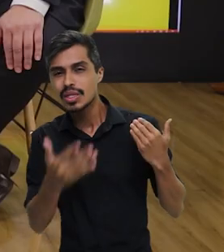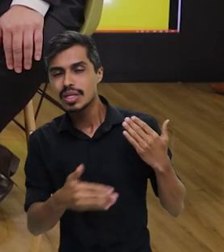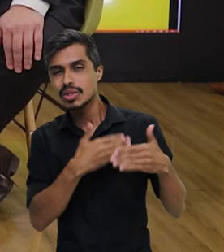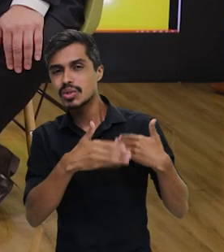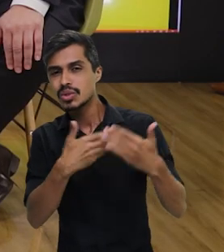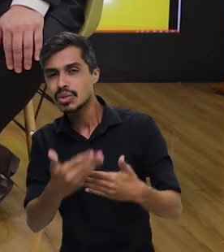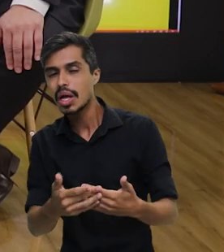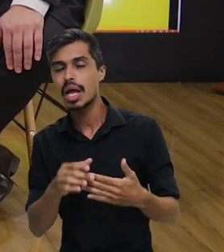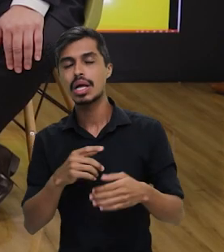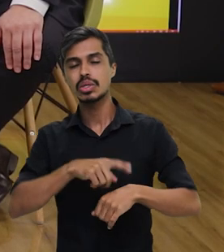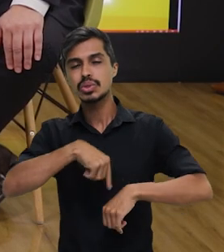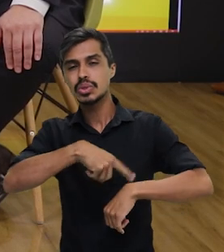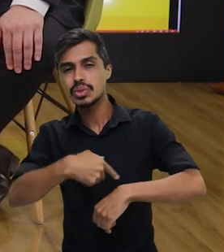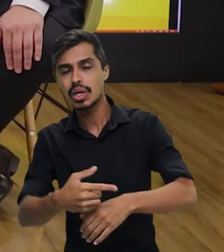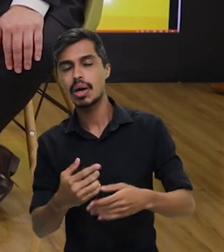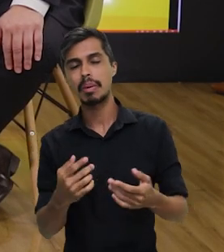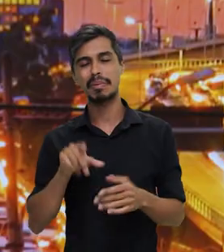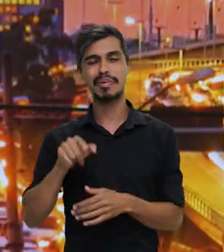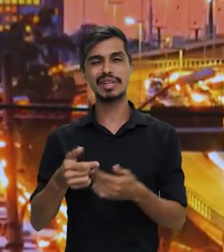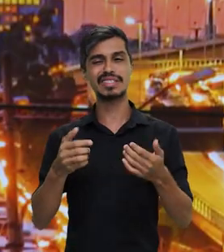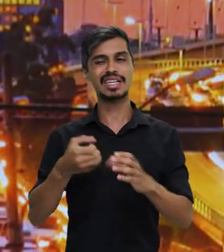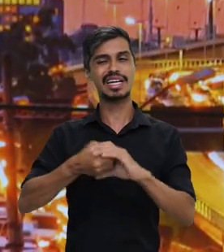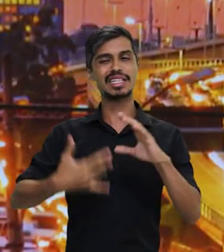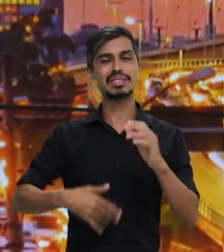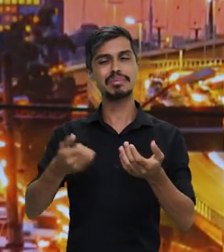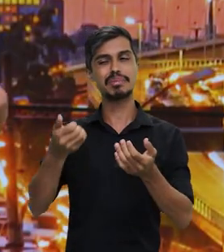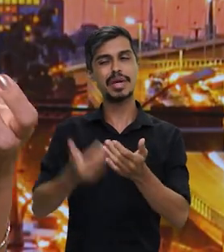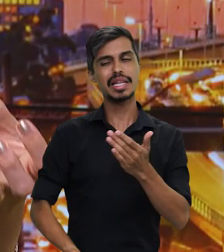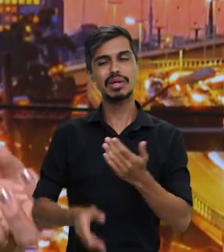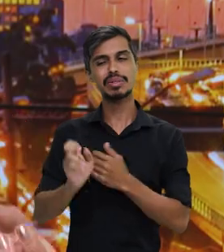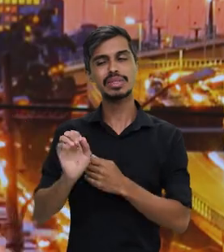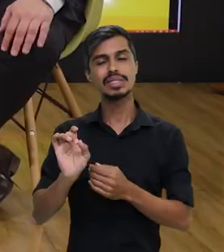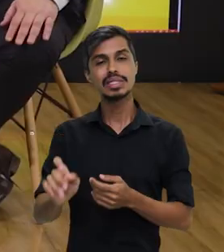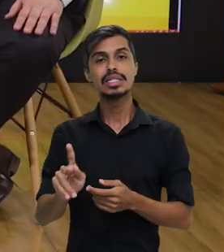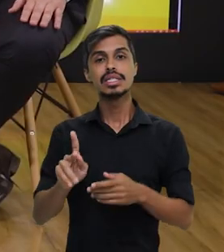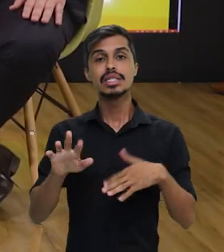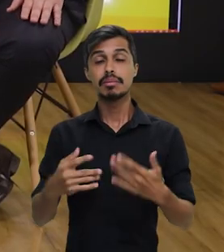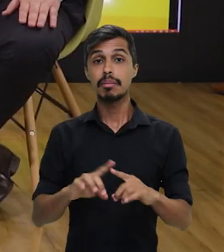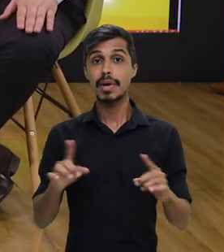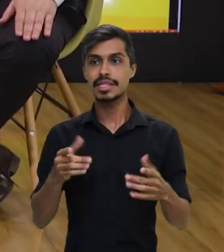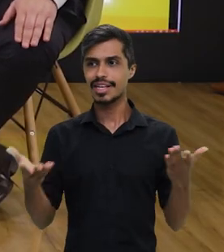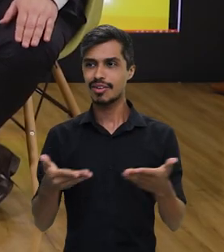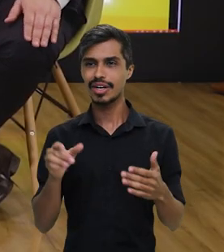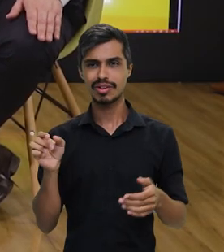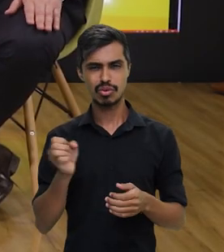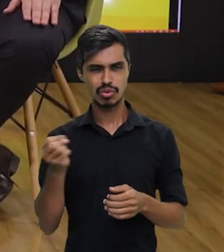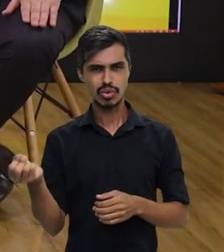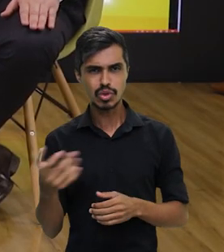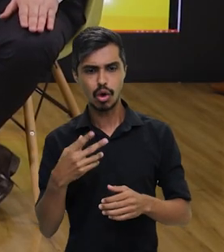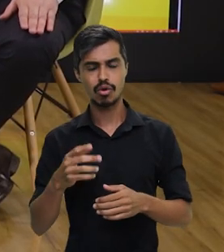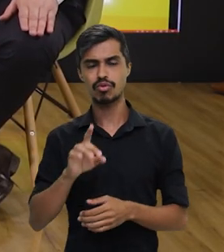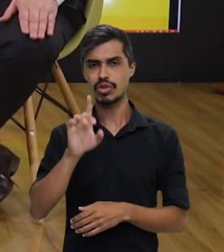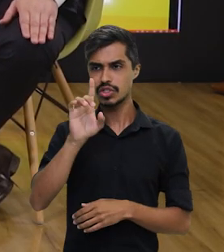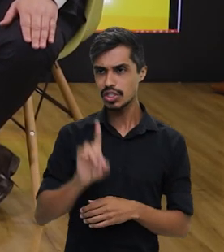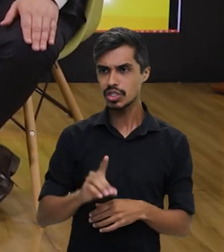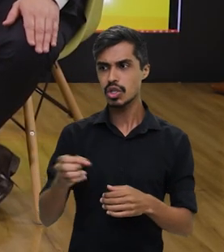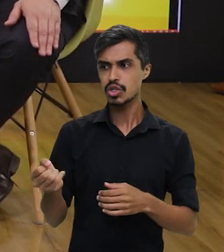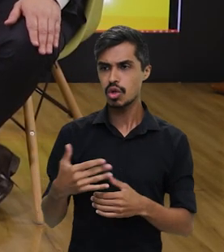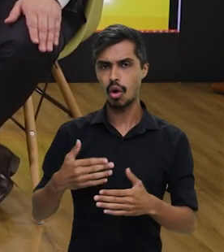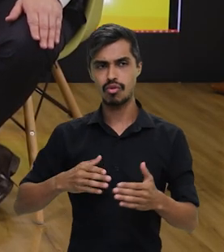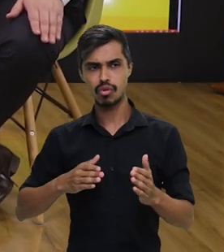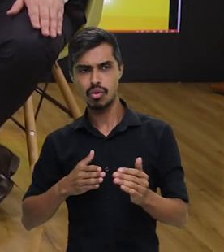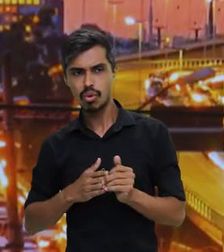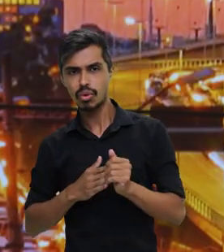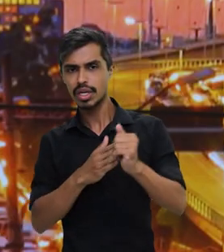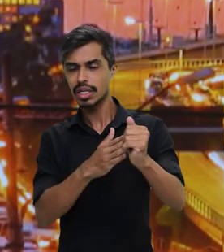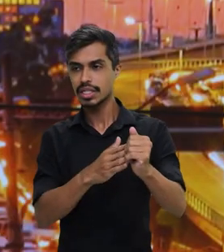característica. E agora, com essa valorização dos funcionários, com esse novo rumo, essa é uma meta? Voltar a ter o